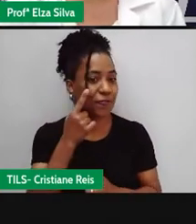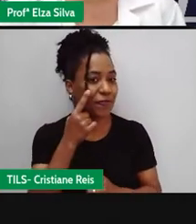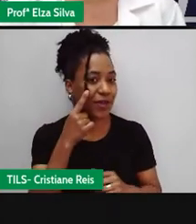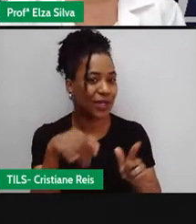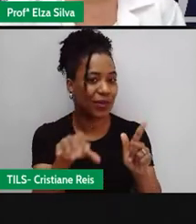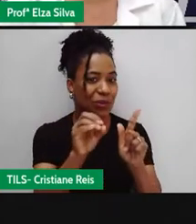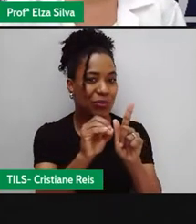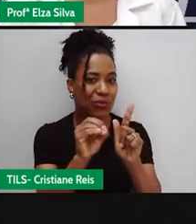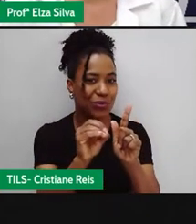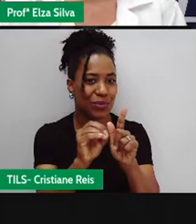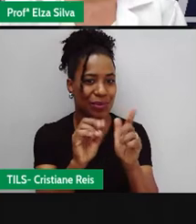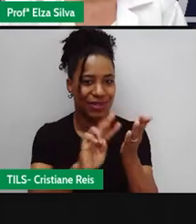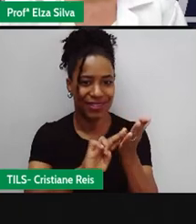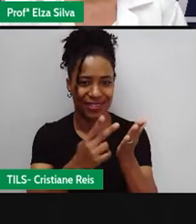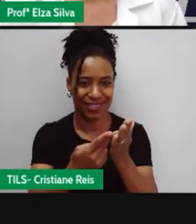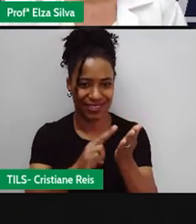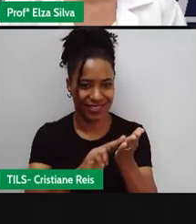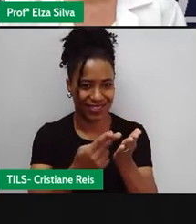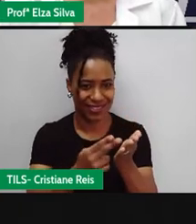vocês